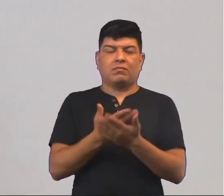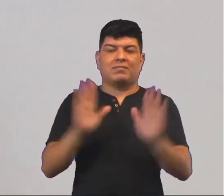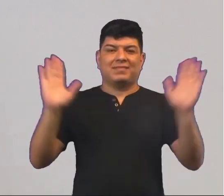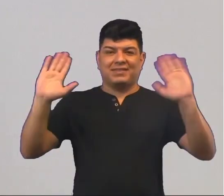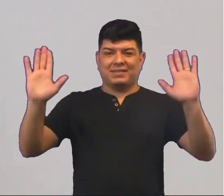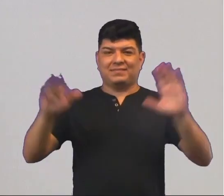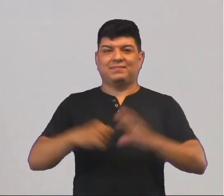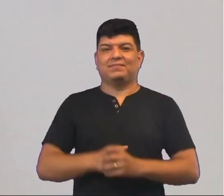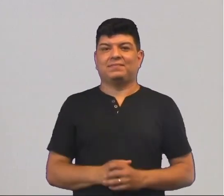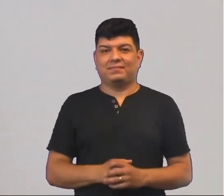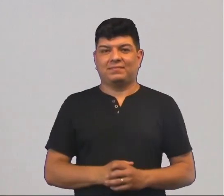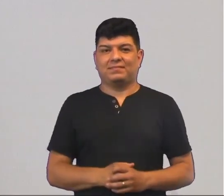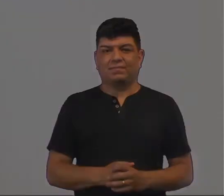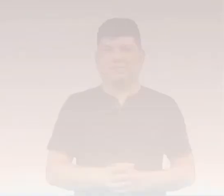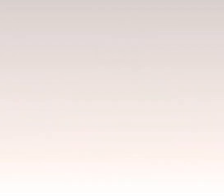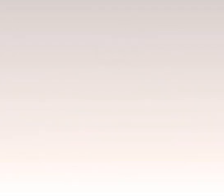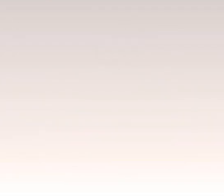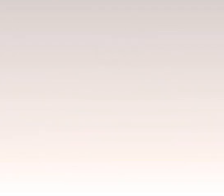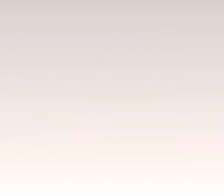gente. Tchau, tchau.